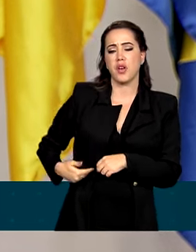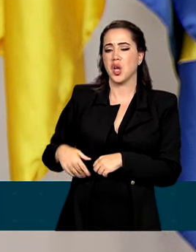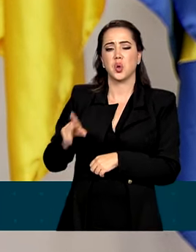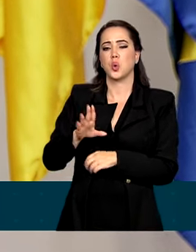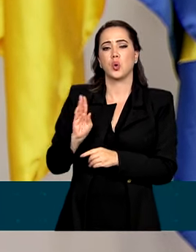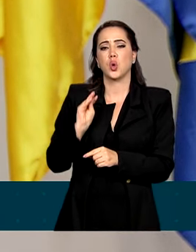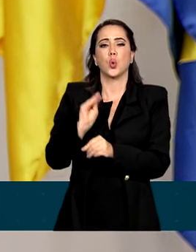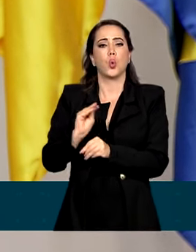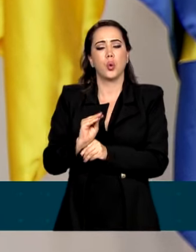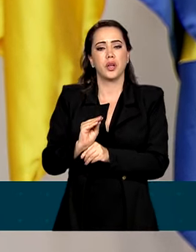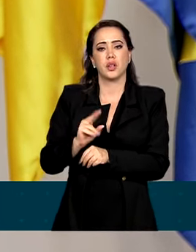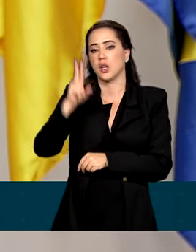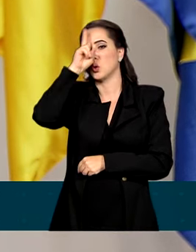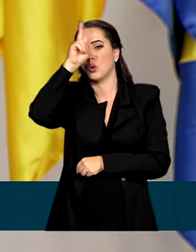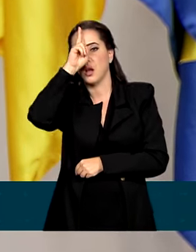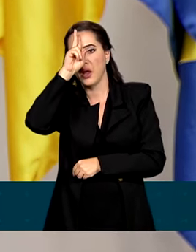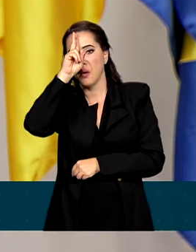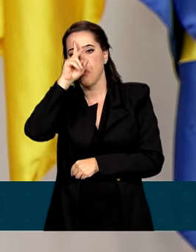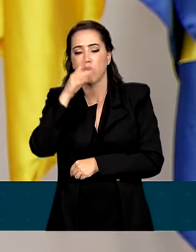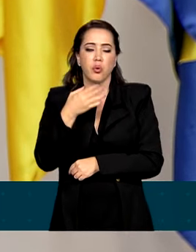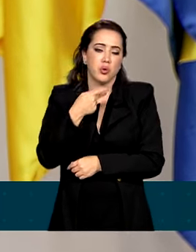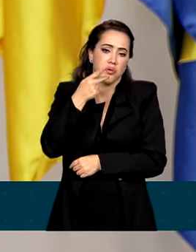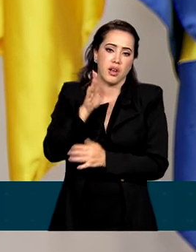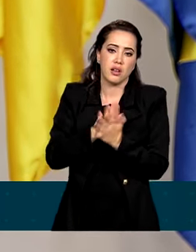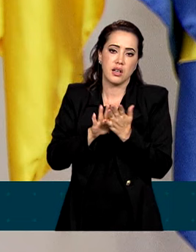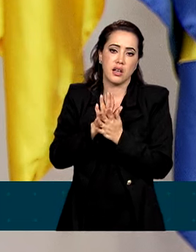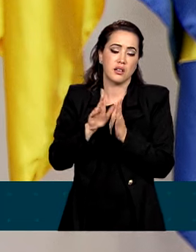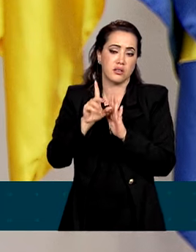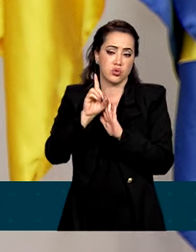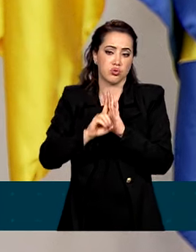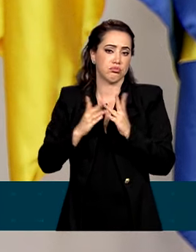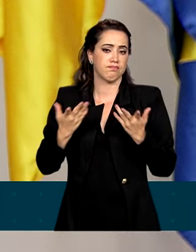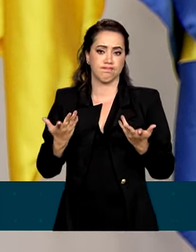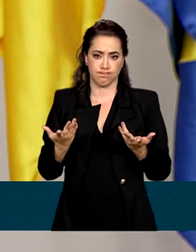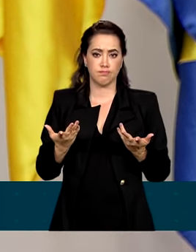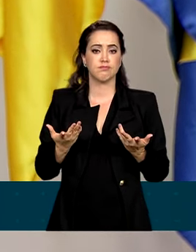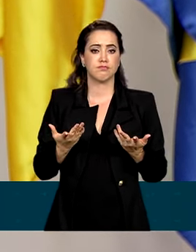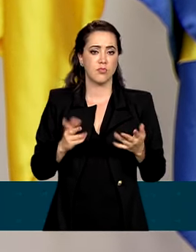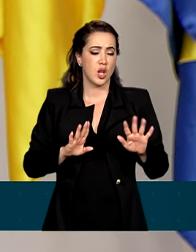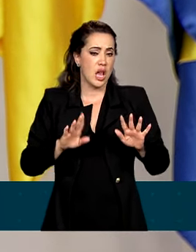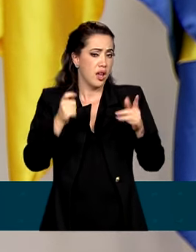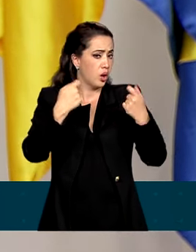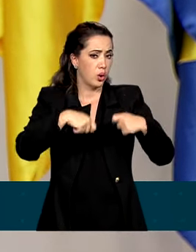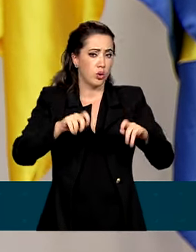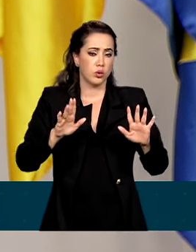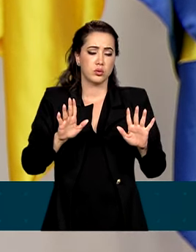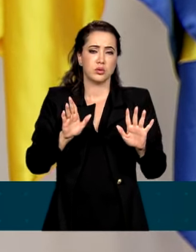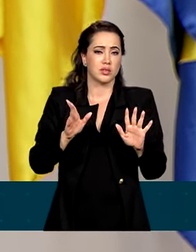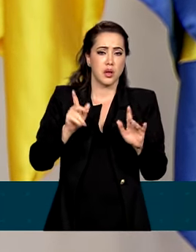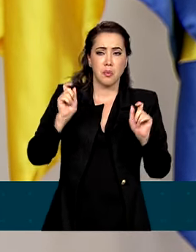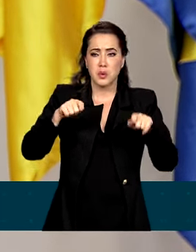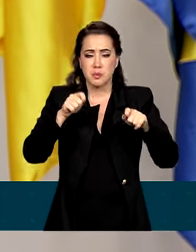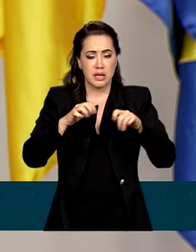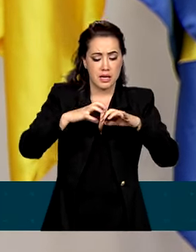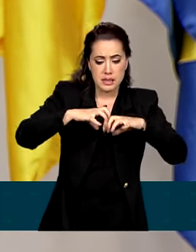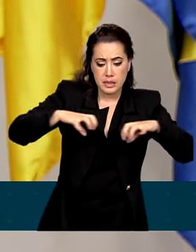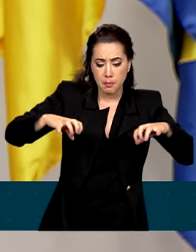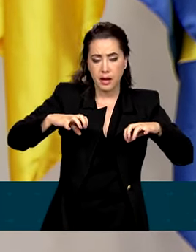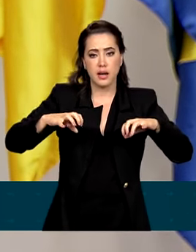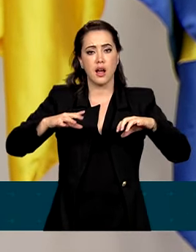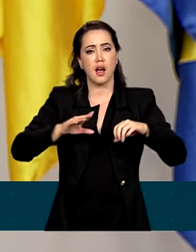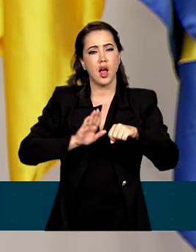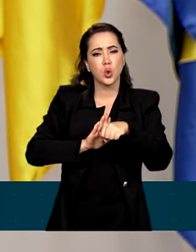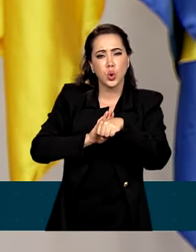não julga violações de direitos. Não há, por mais que se tente, condições de dissociar a longa